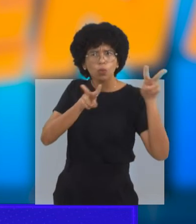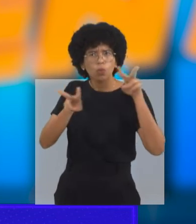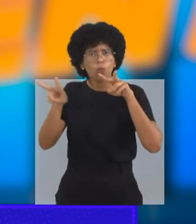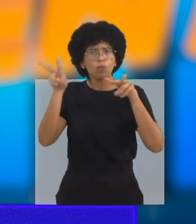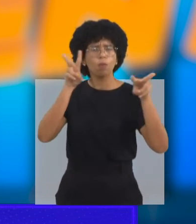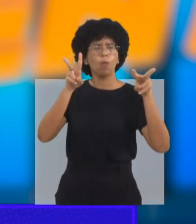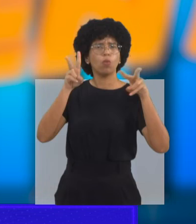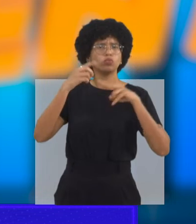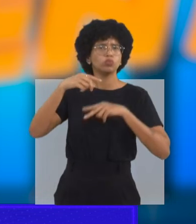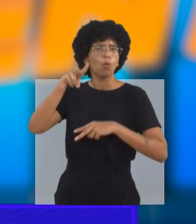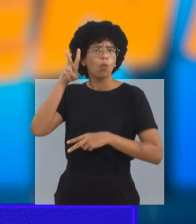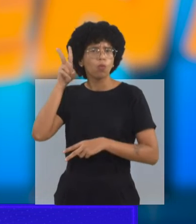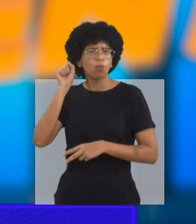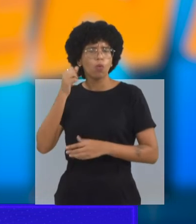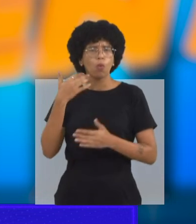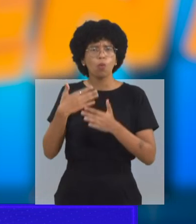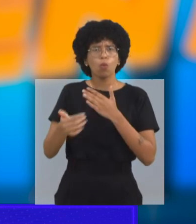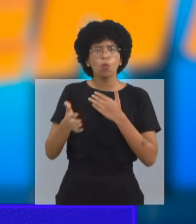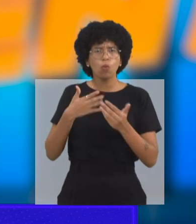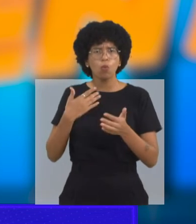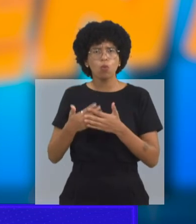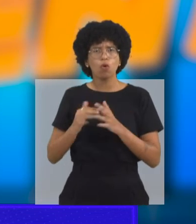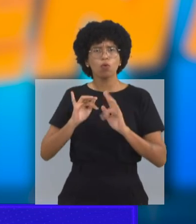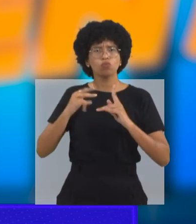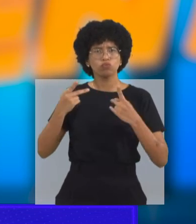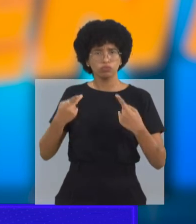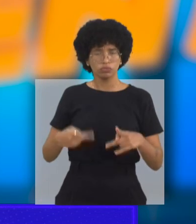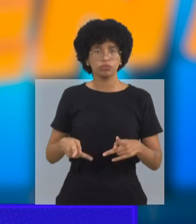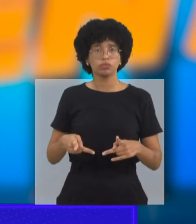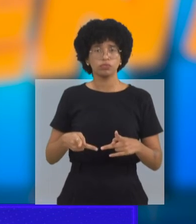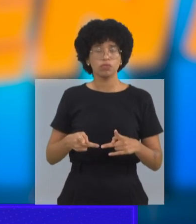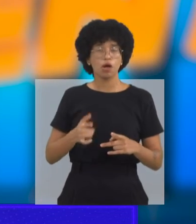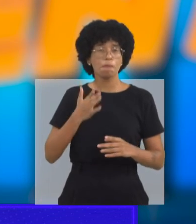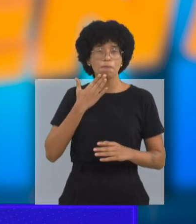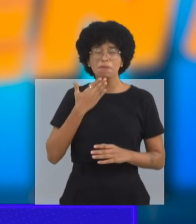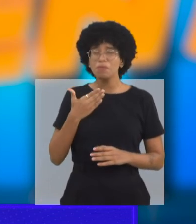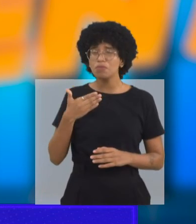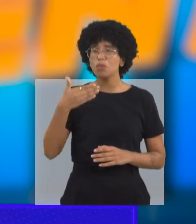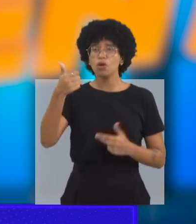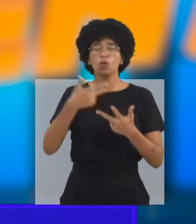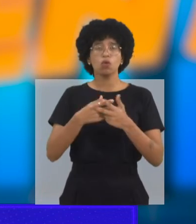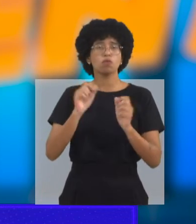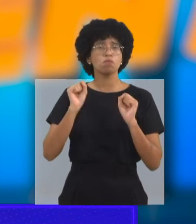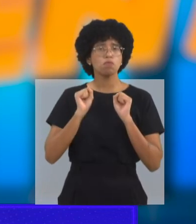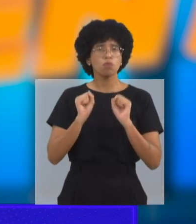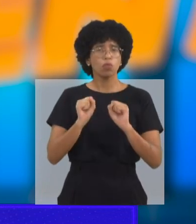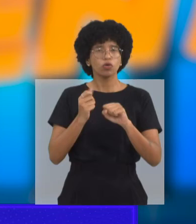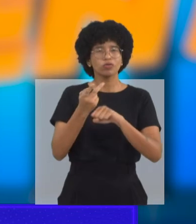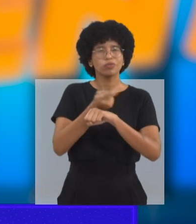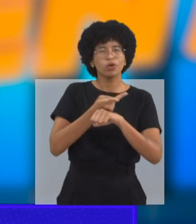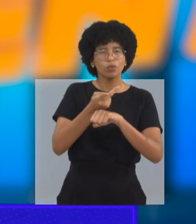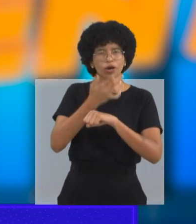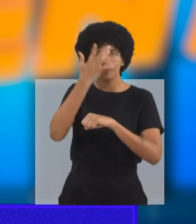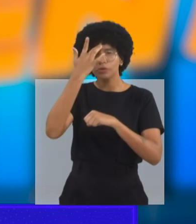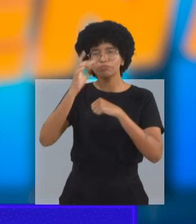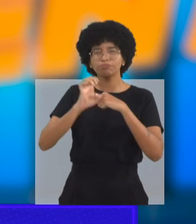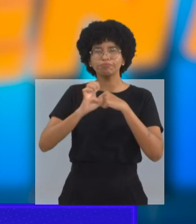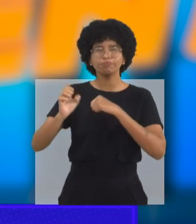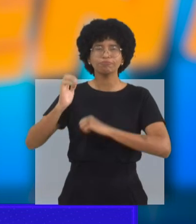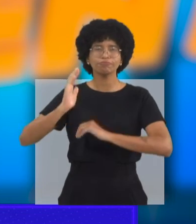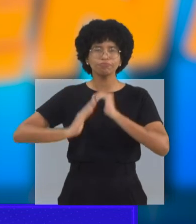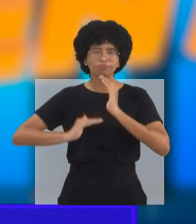audição, qualquer que seja a situação, a melhor coisa que você pode fazer é procurar um especialista.